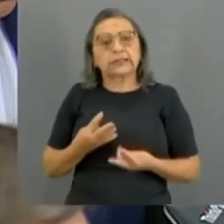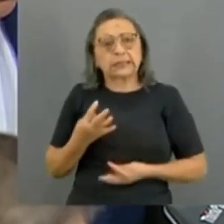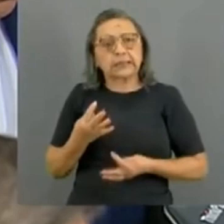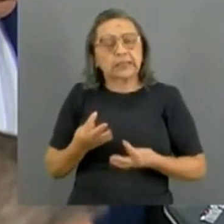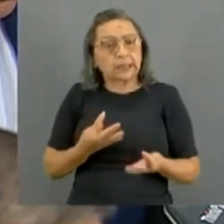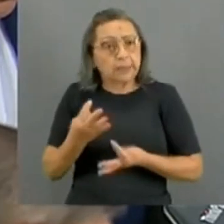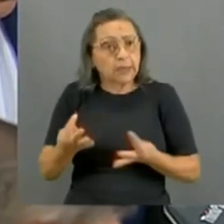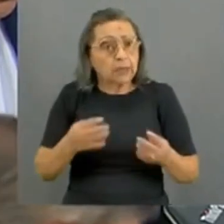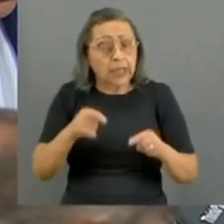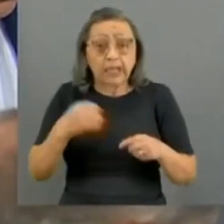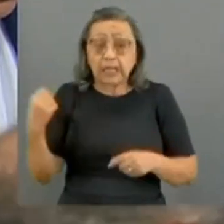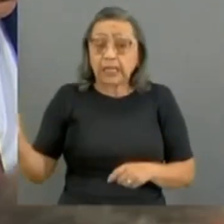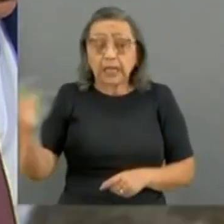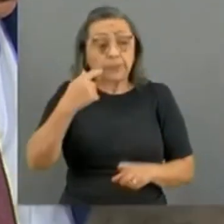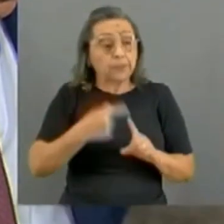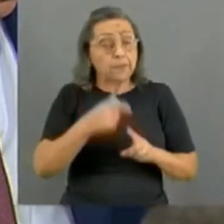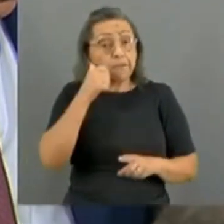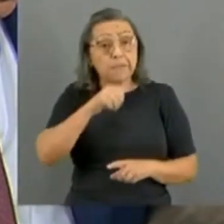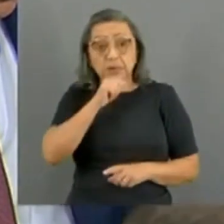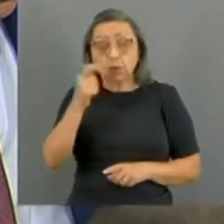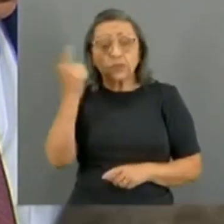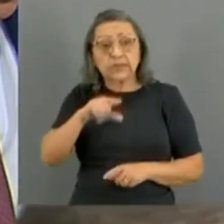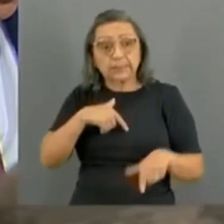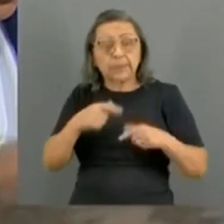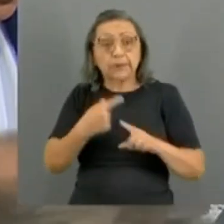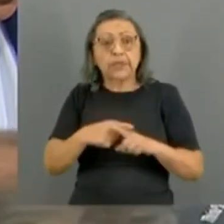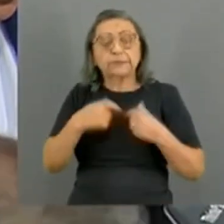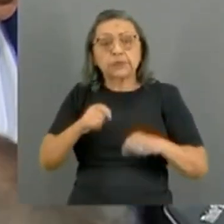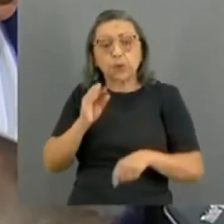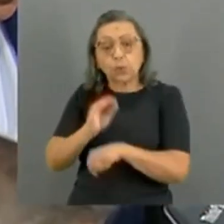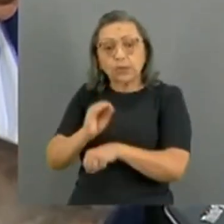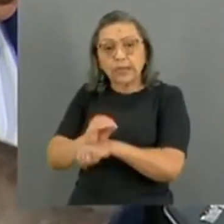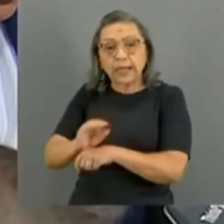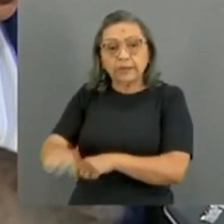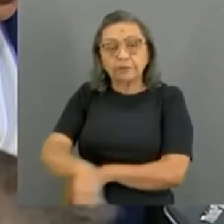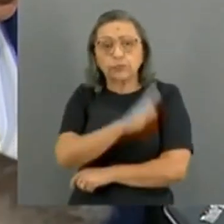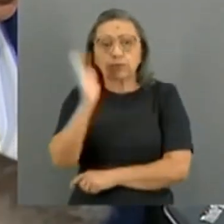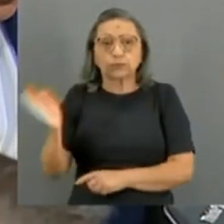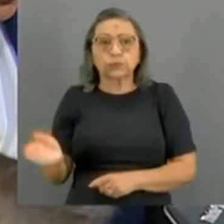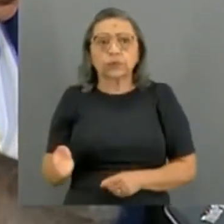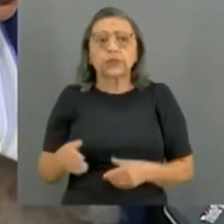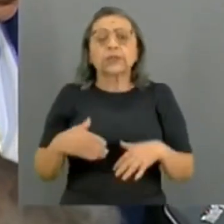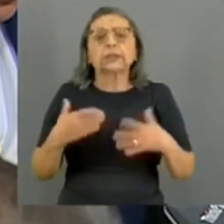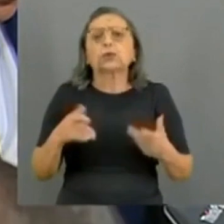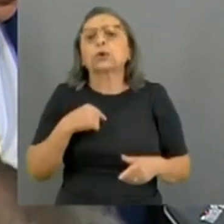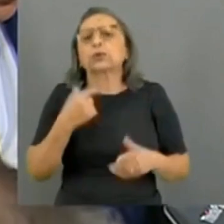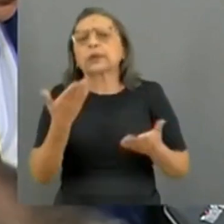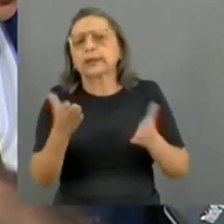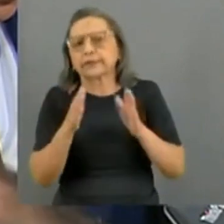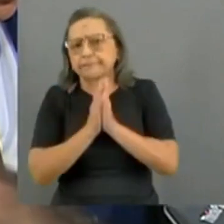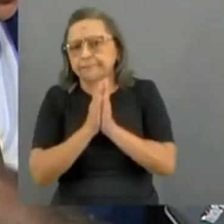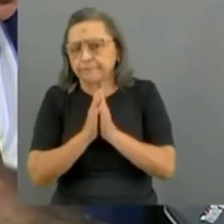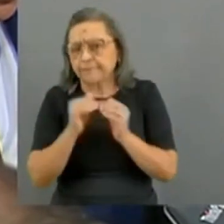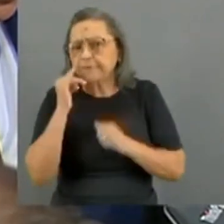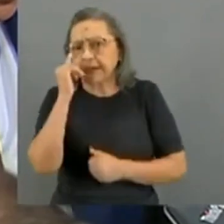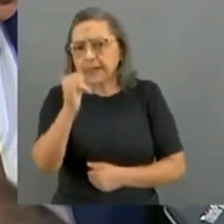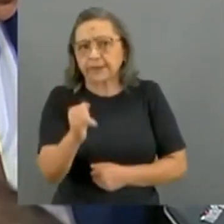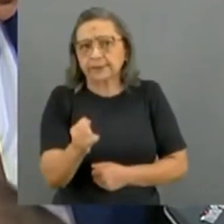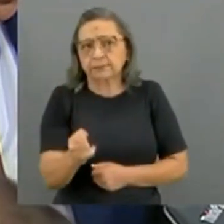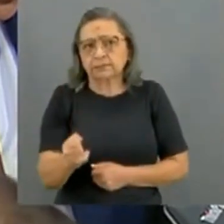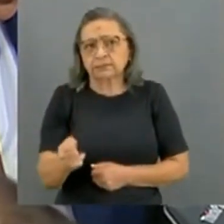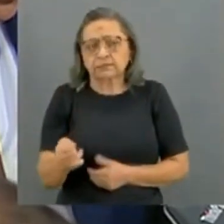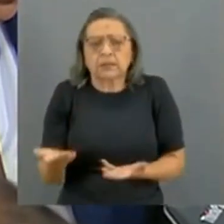ela não consegue trabalhar porque ela necessita de atenção integral, aqui a família poderia ajudar. Então o que eu queria falar para a senhora, que pode